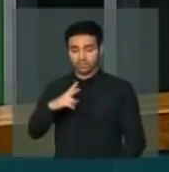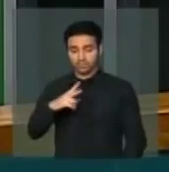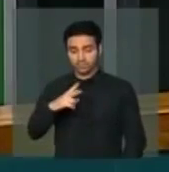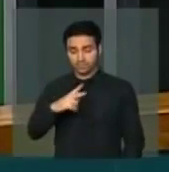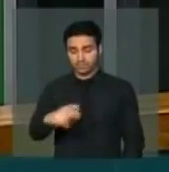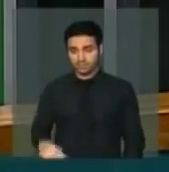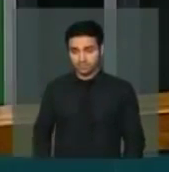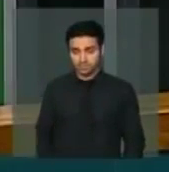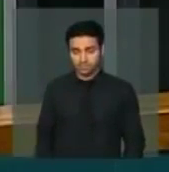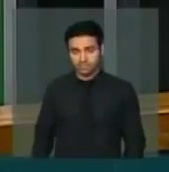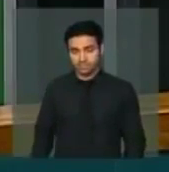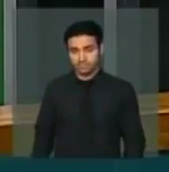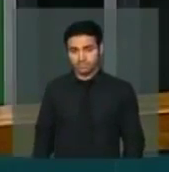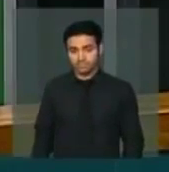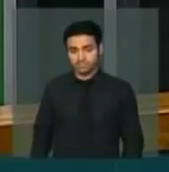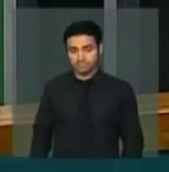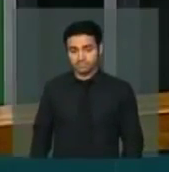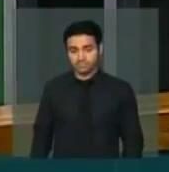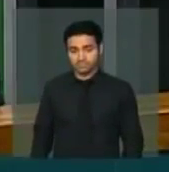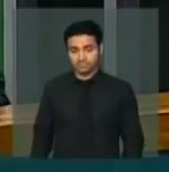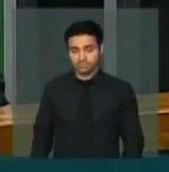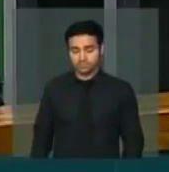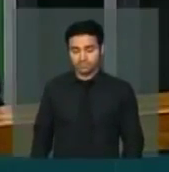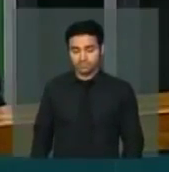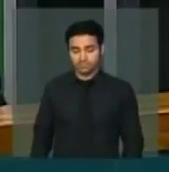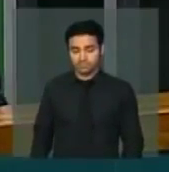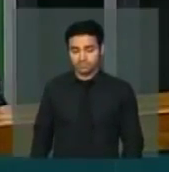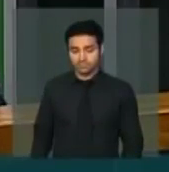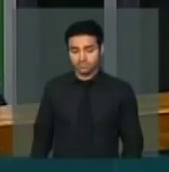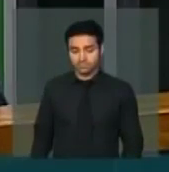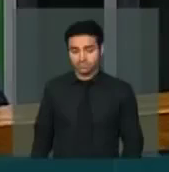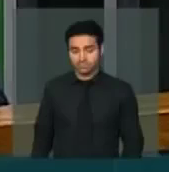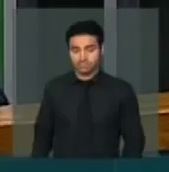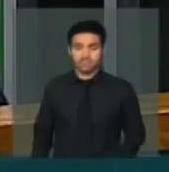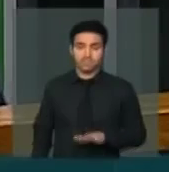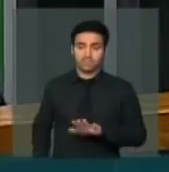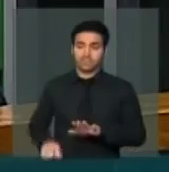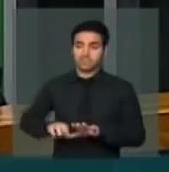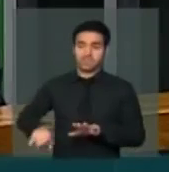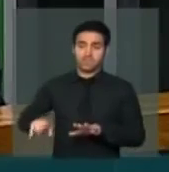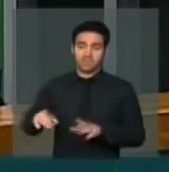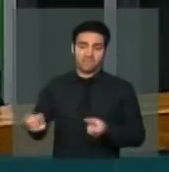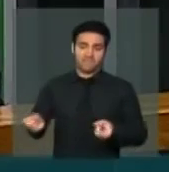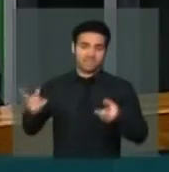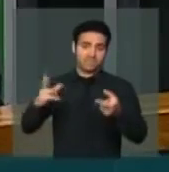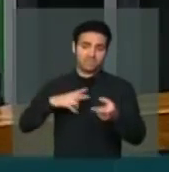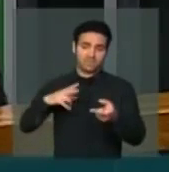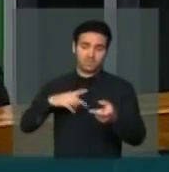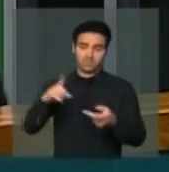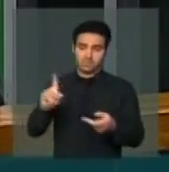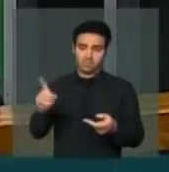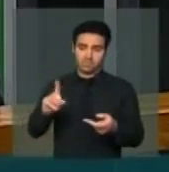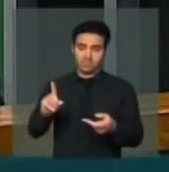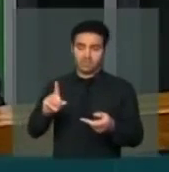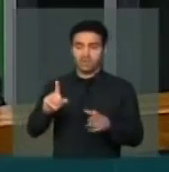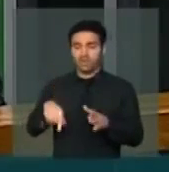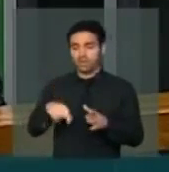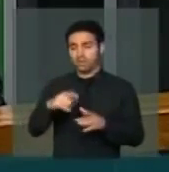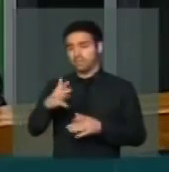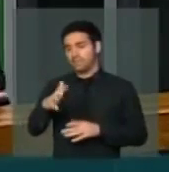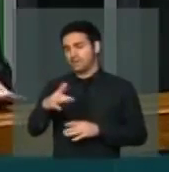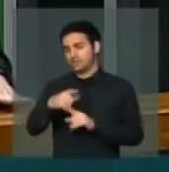E aí, vem a questão semântica. Não é privatização. É meia sola.